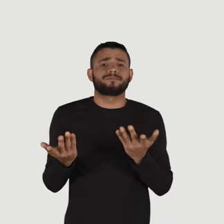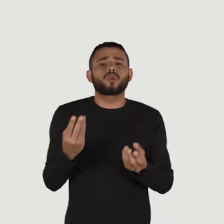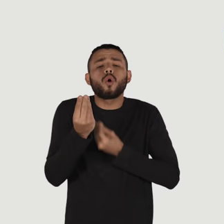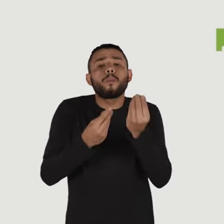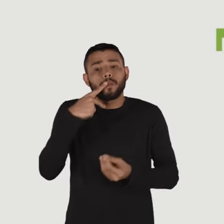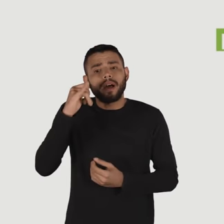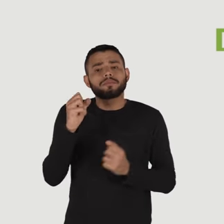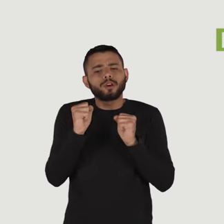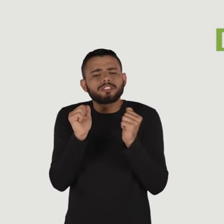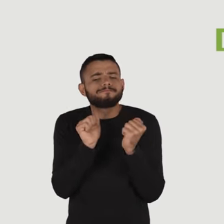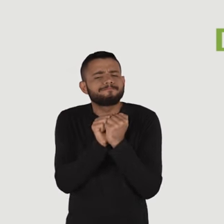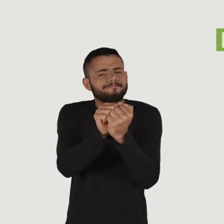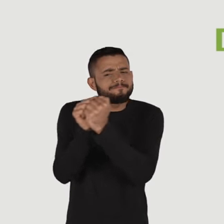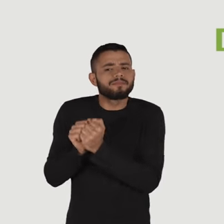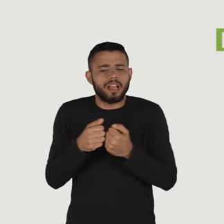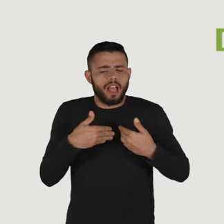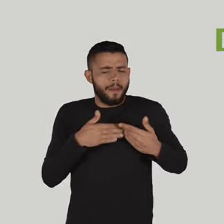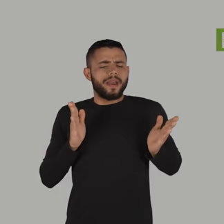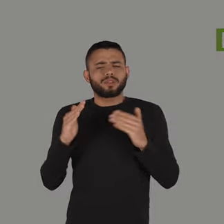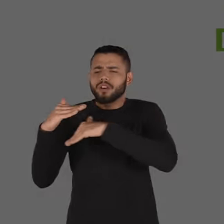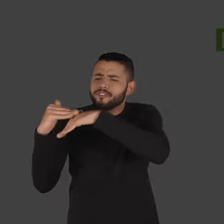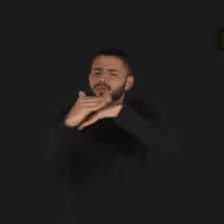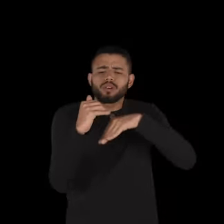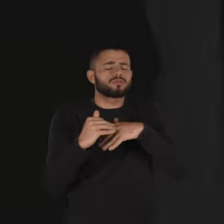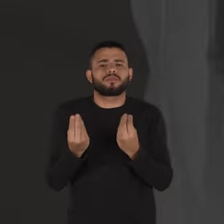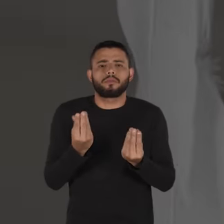os pais podem ser mais presentes, abertos e afetuosos?